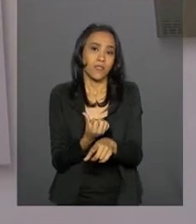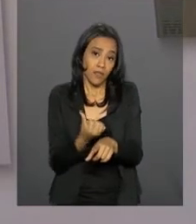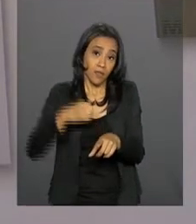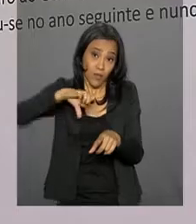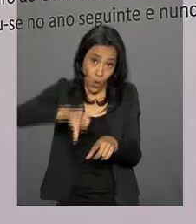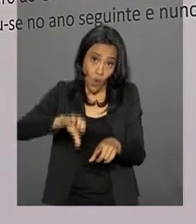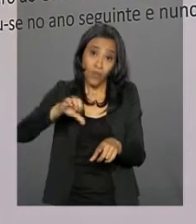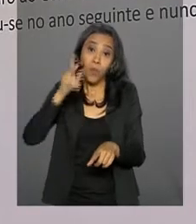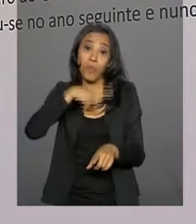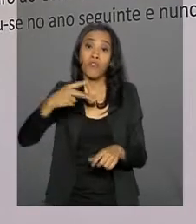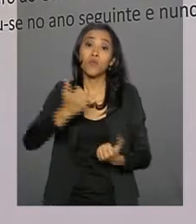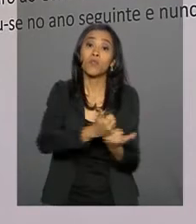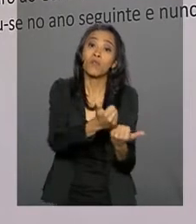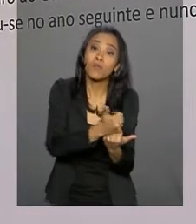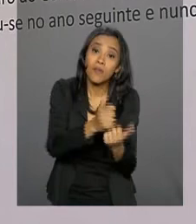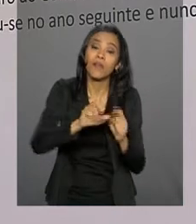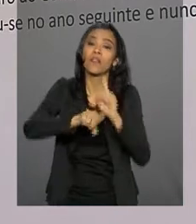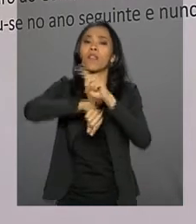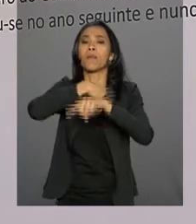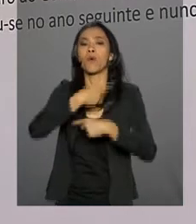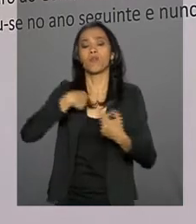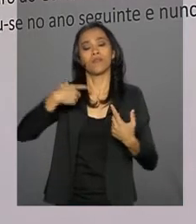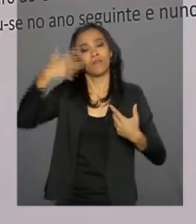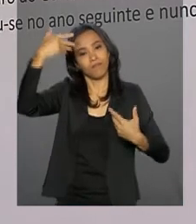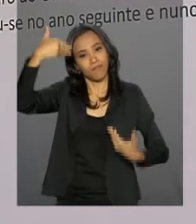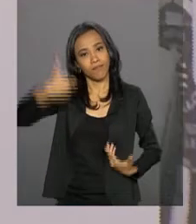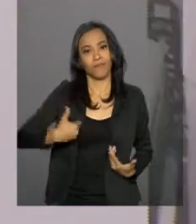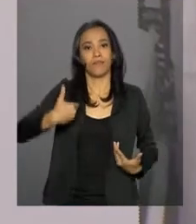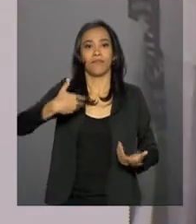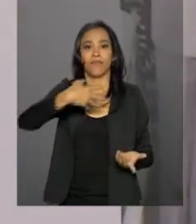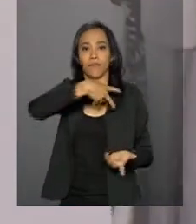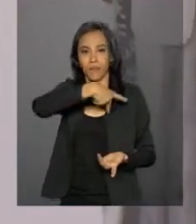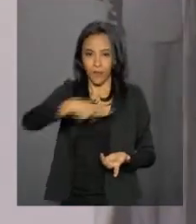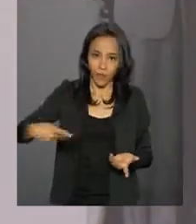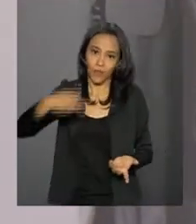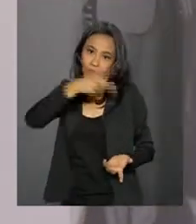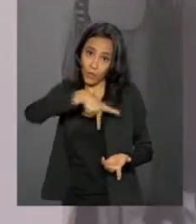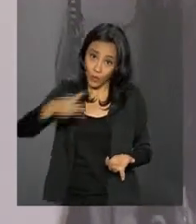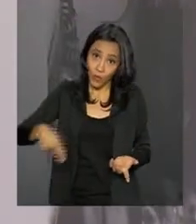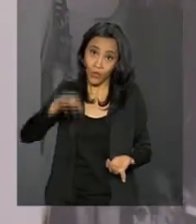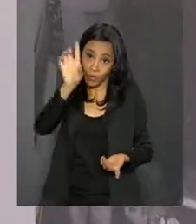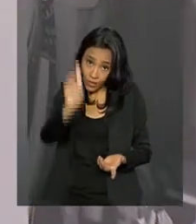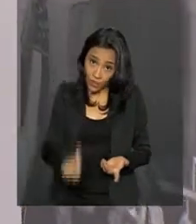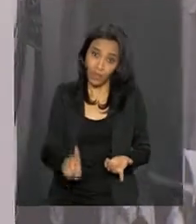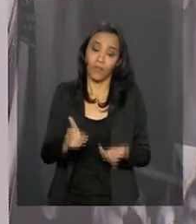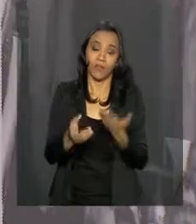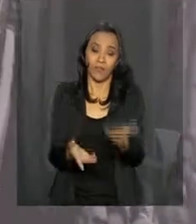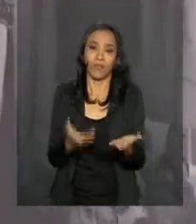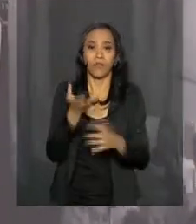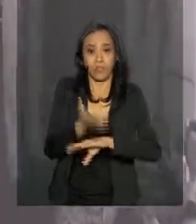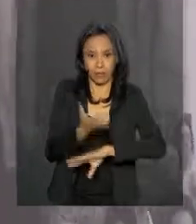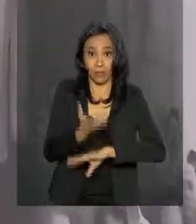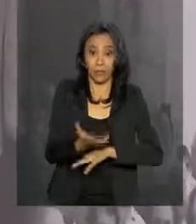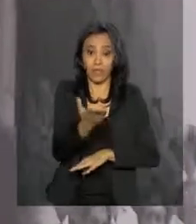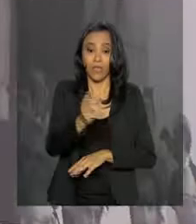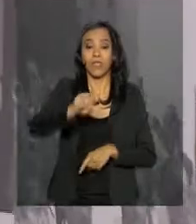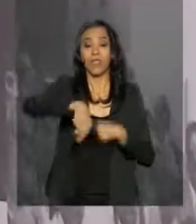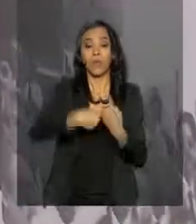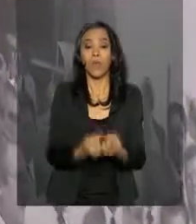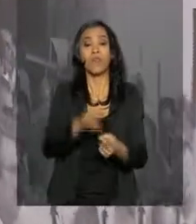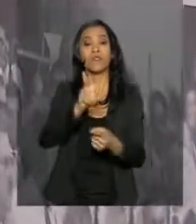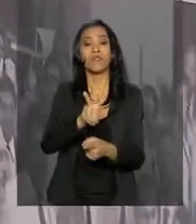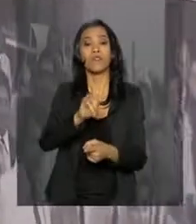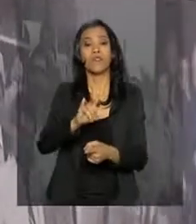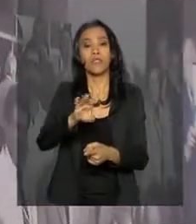assistente. Mais tarde, assumiu a cadeira de Direito Constitucional como professor titular. Foi também vice-diretor